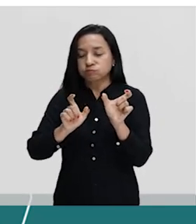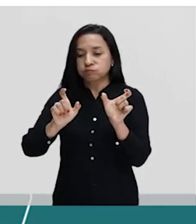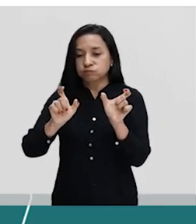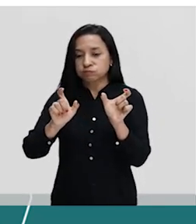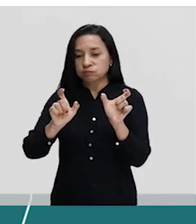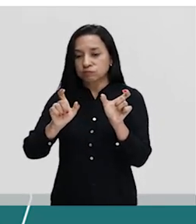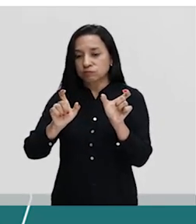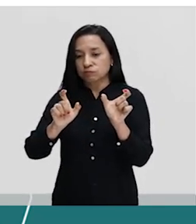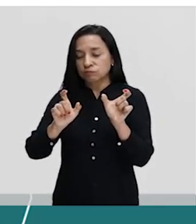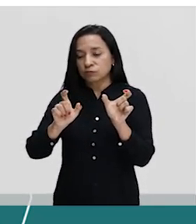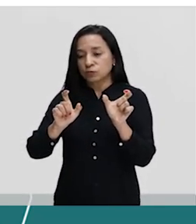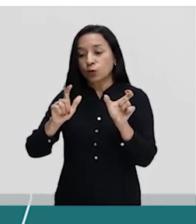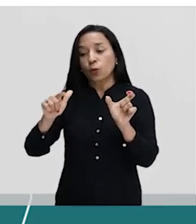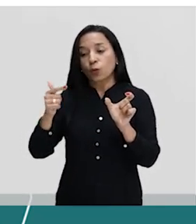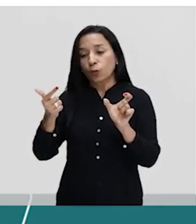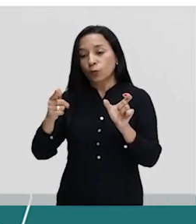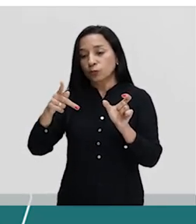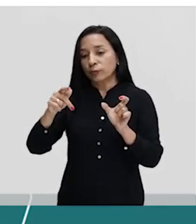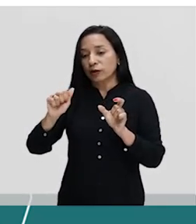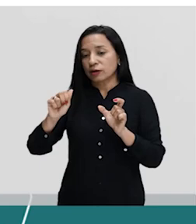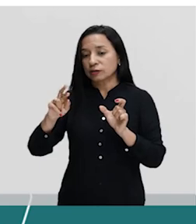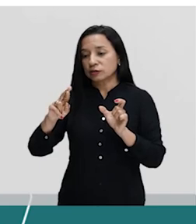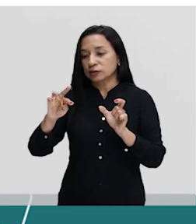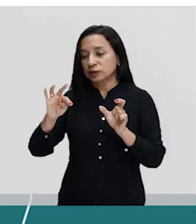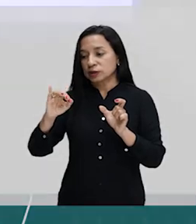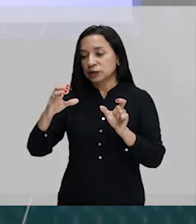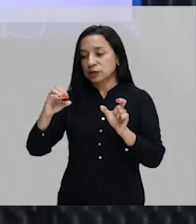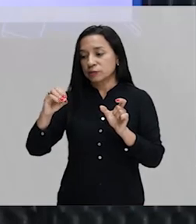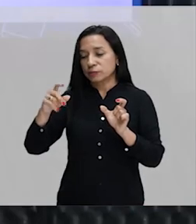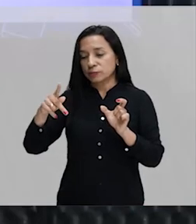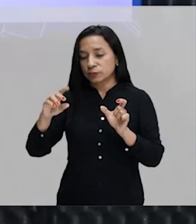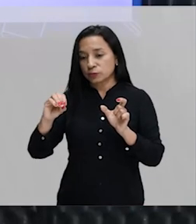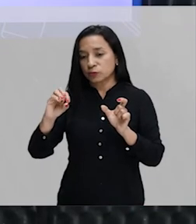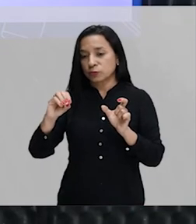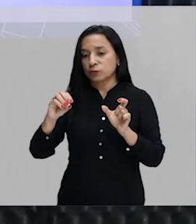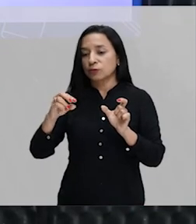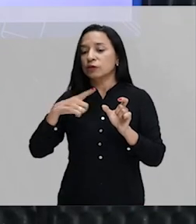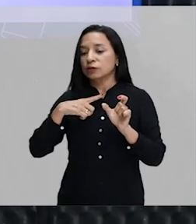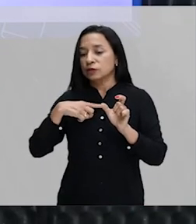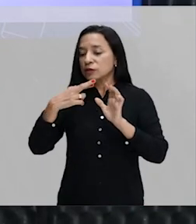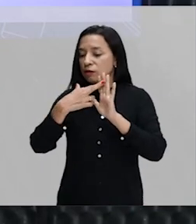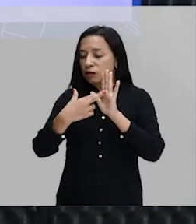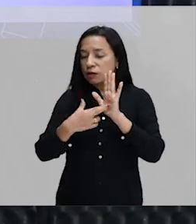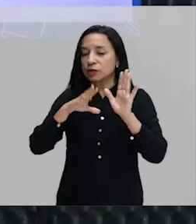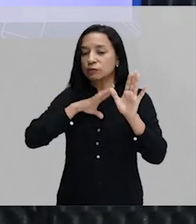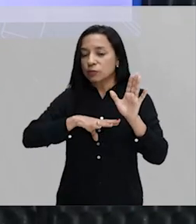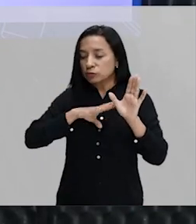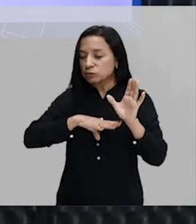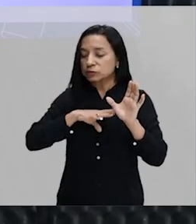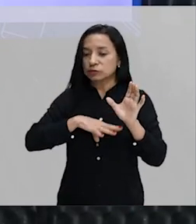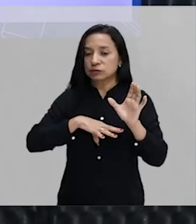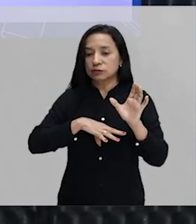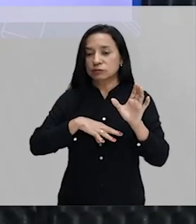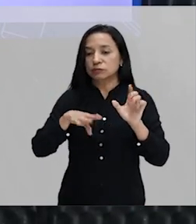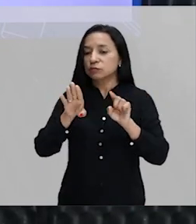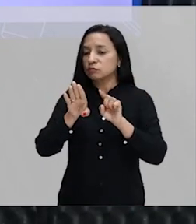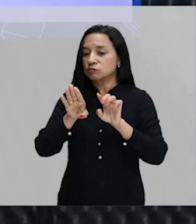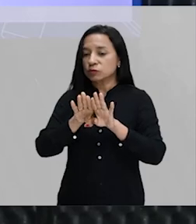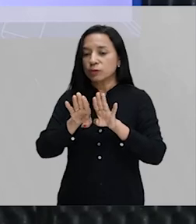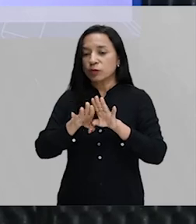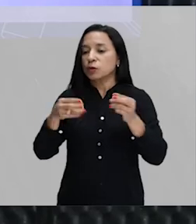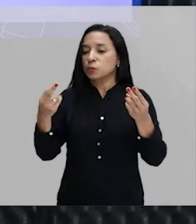participio segue a risca da regra em português tenido para primeira conjugação ado e para a segunda